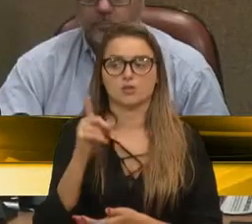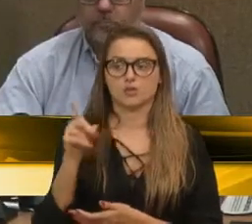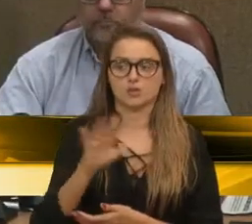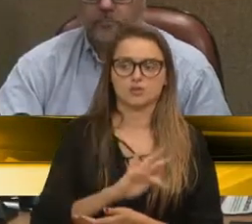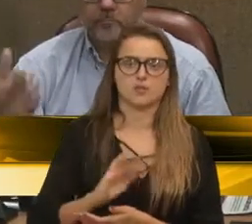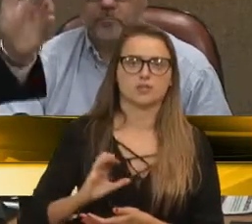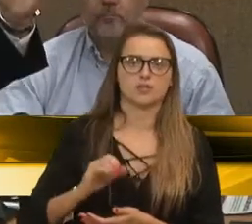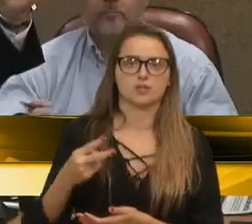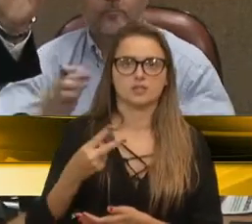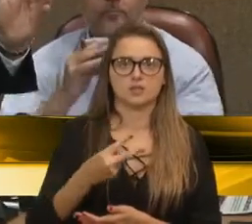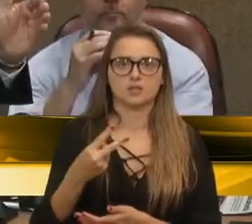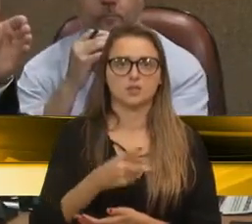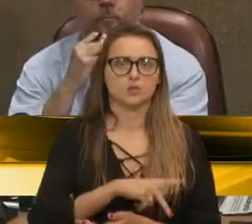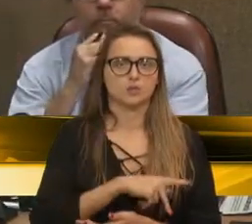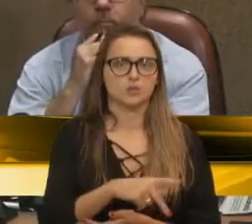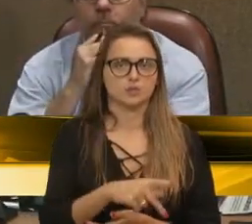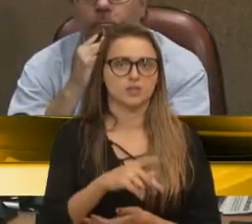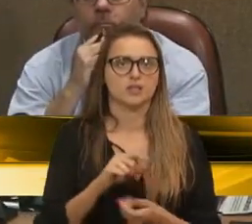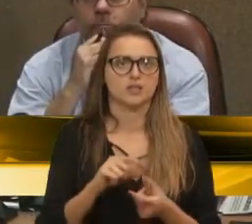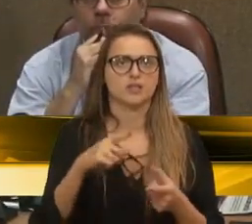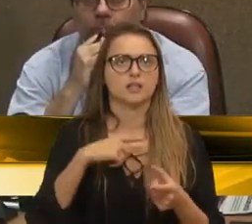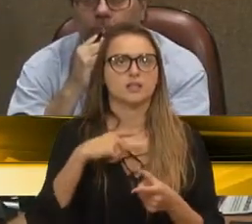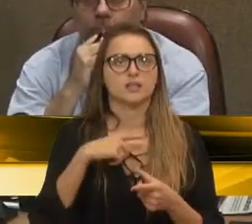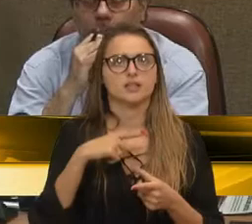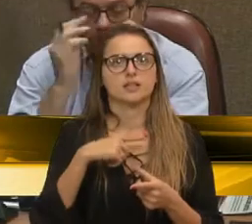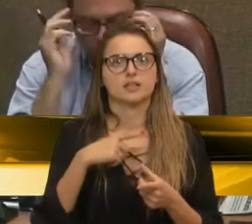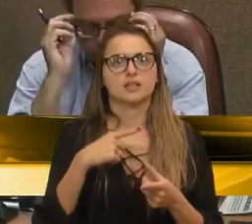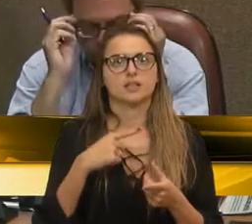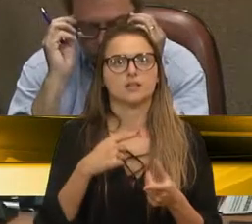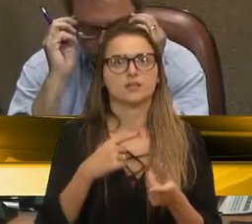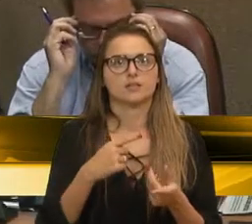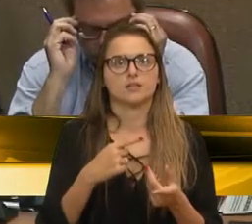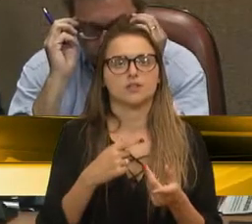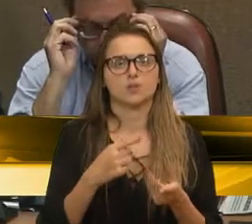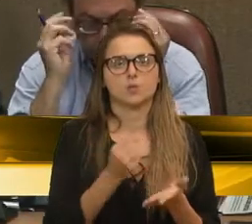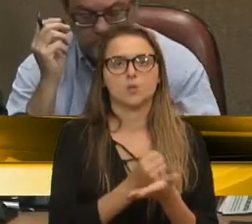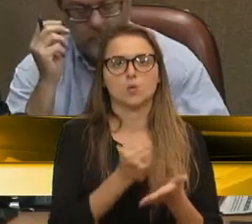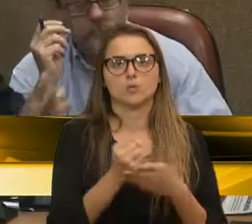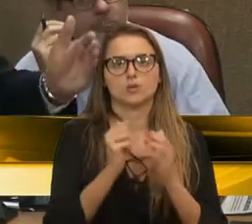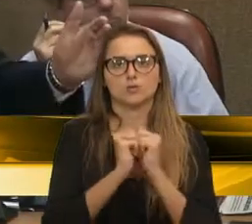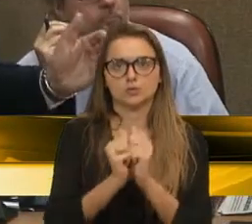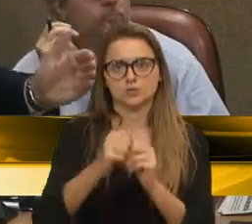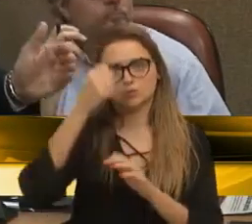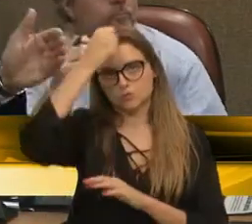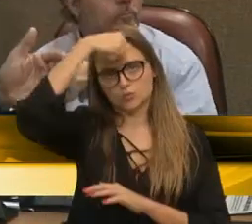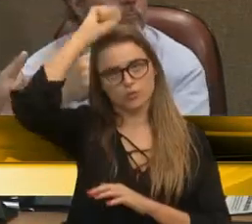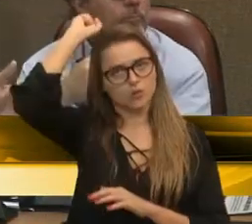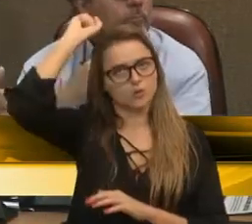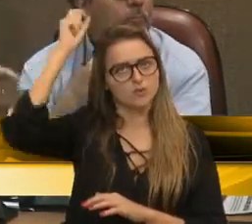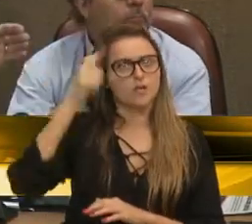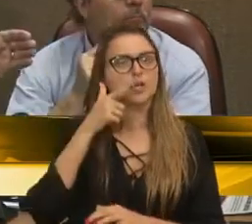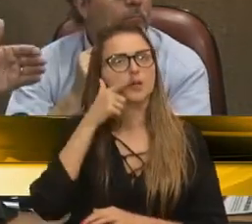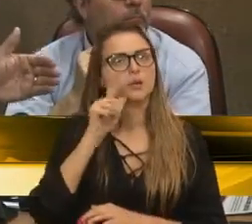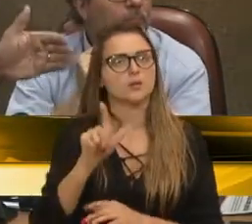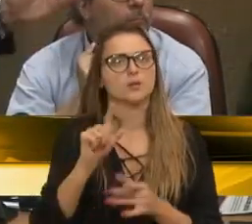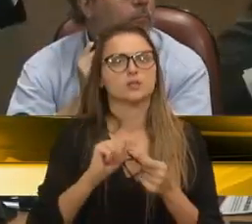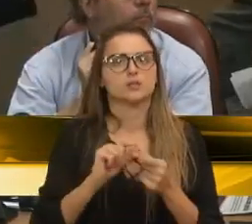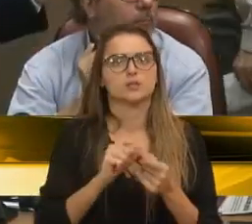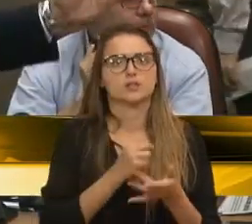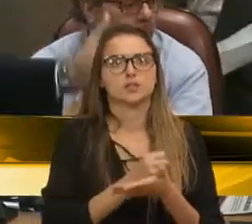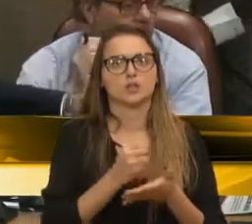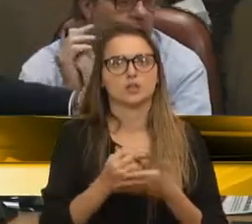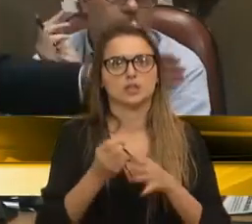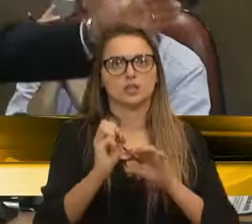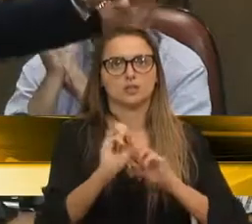na época, da celebração do termo de cooperação com a Universidade de Caxias do Sul, para que pudéssemos travar parcerias no campo